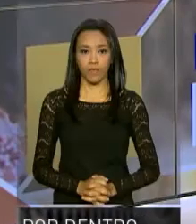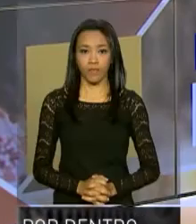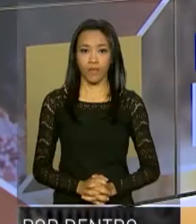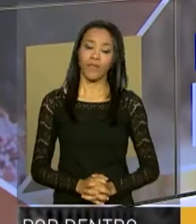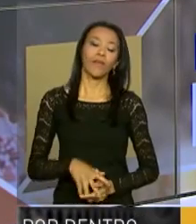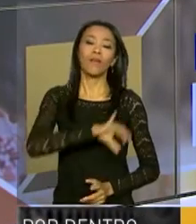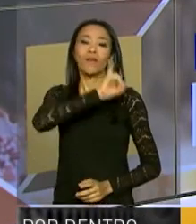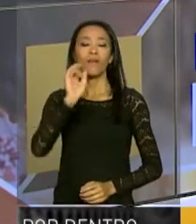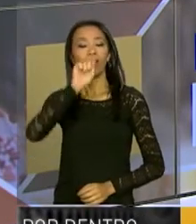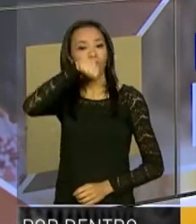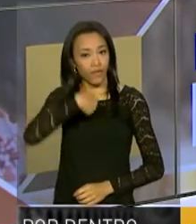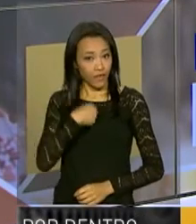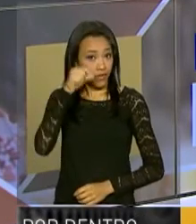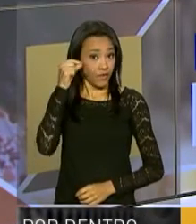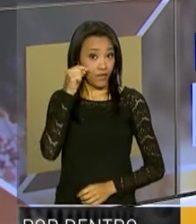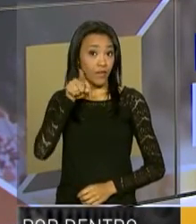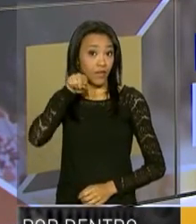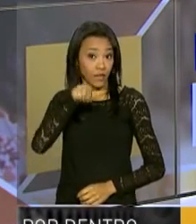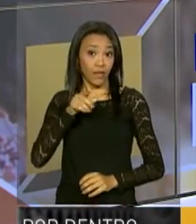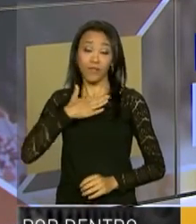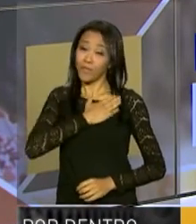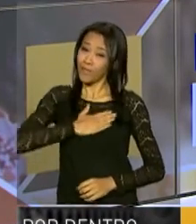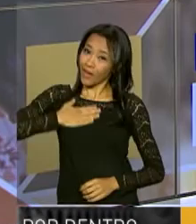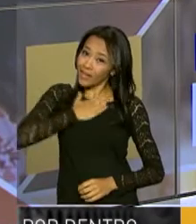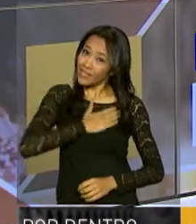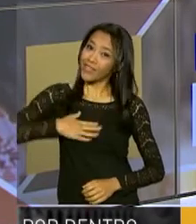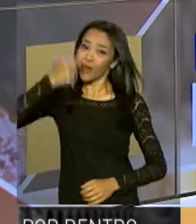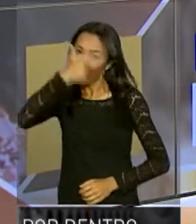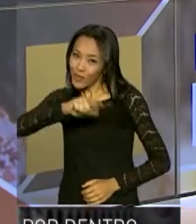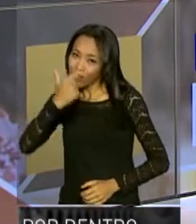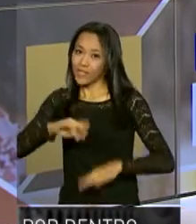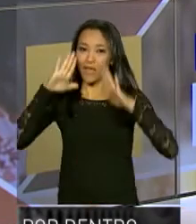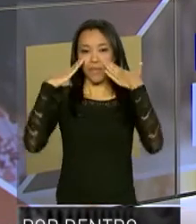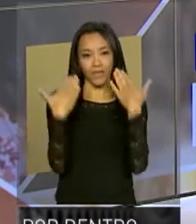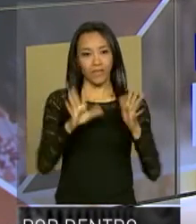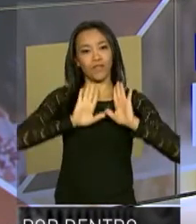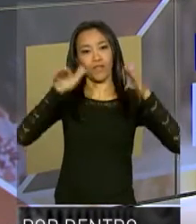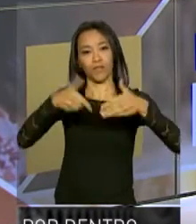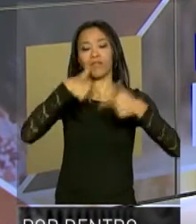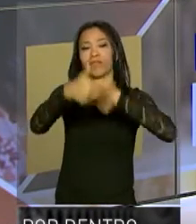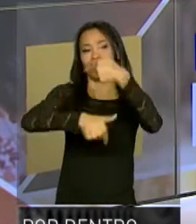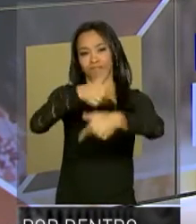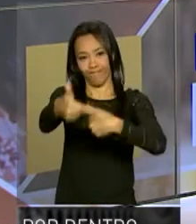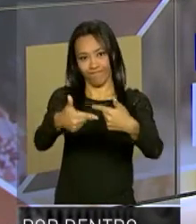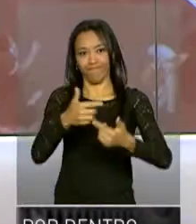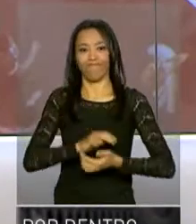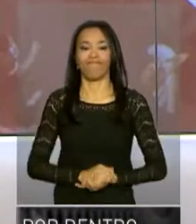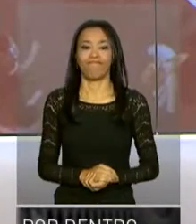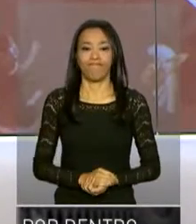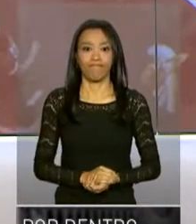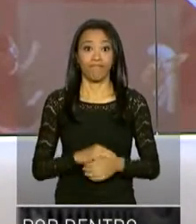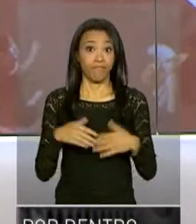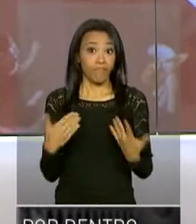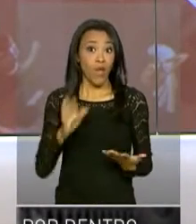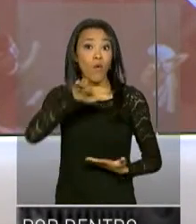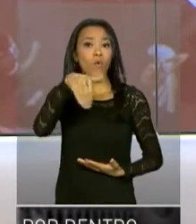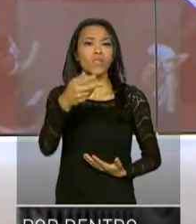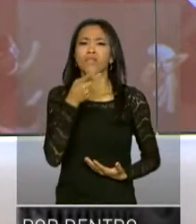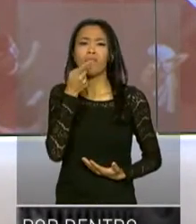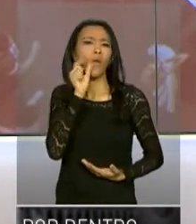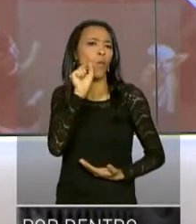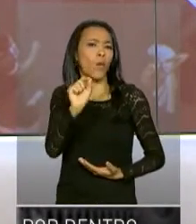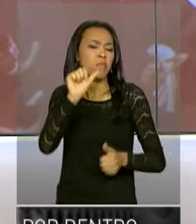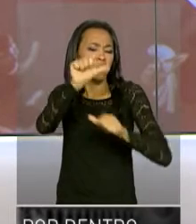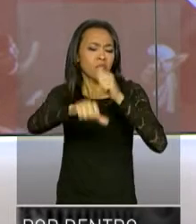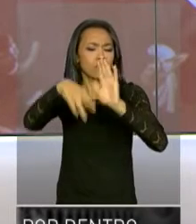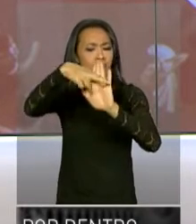Olá, eu sou Renata Corsini e é um prazer estar de volta aqui no programa Por Dentro do Governo. Quando se fala em